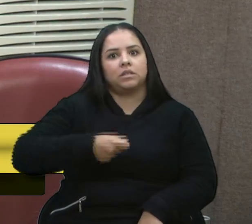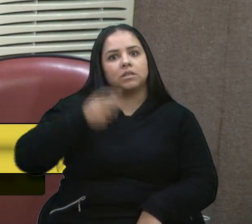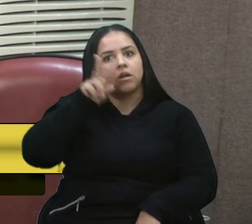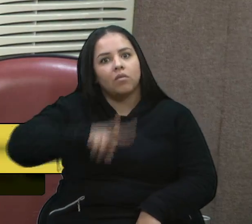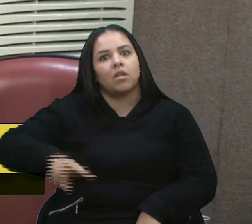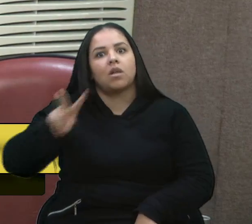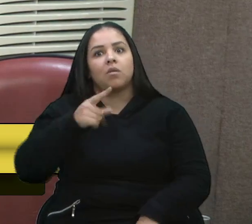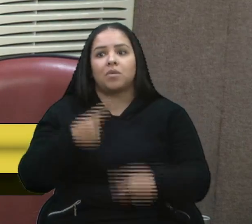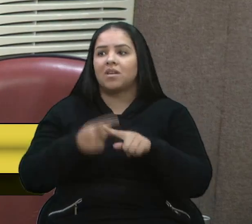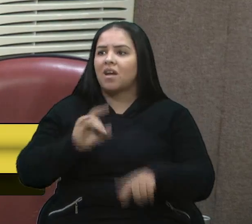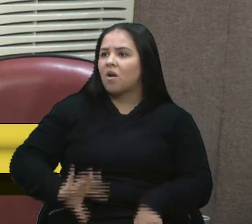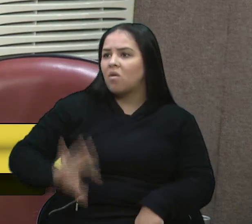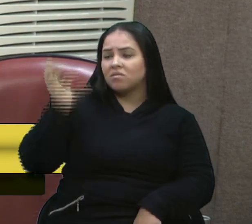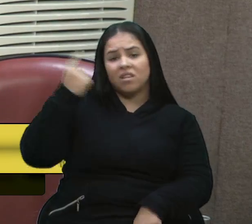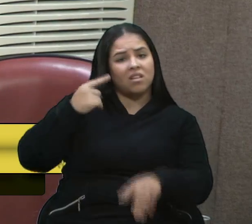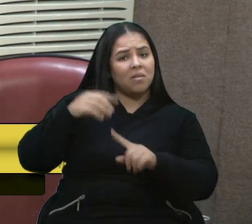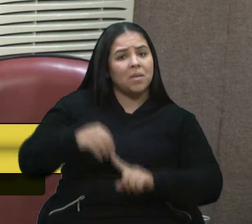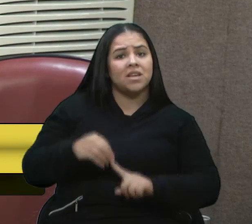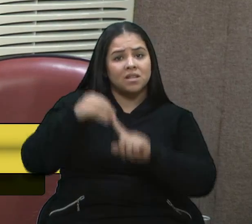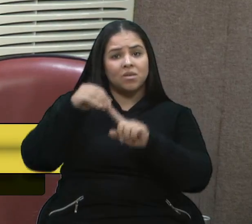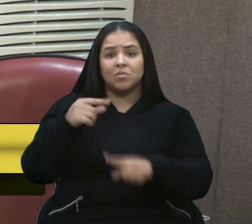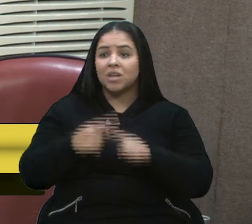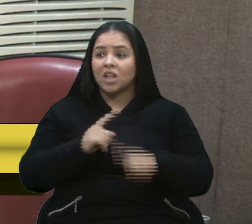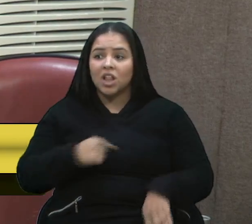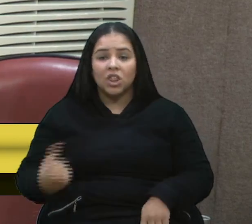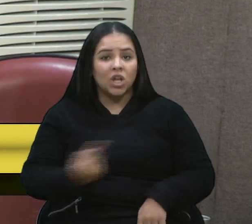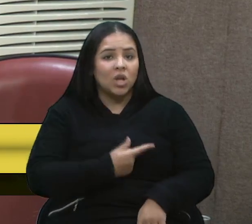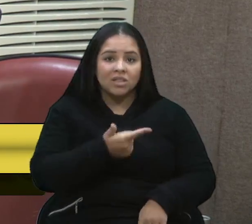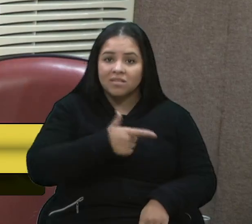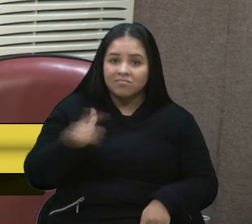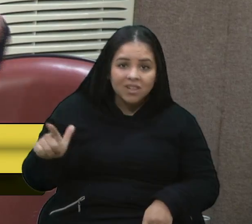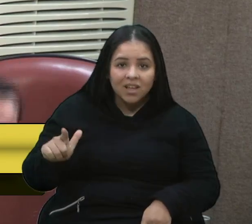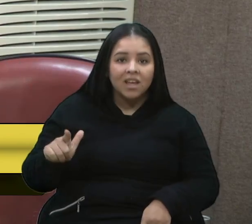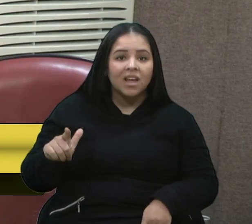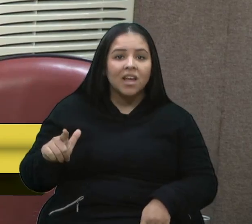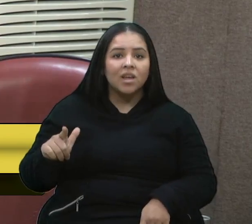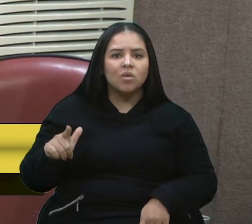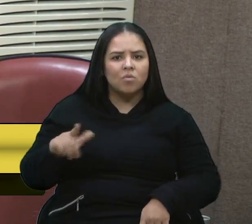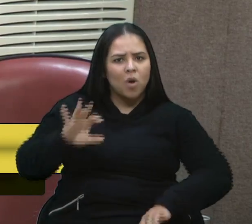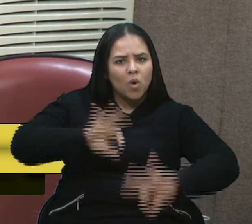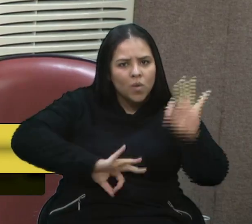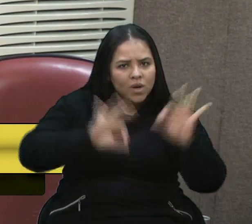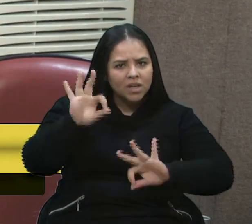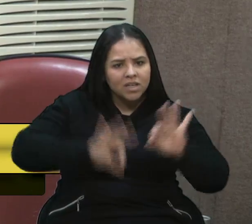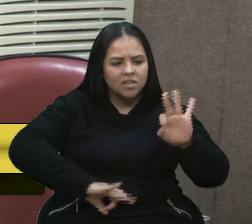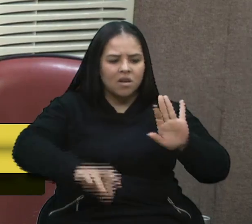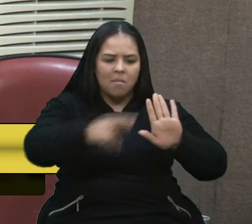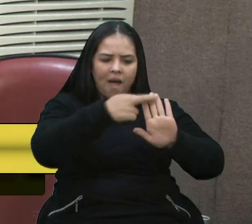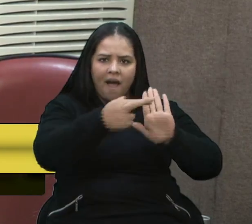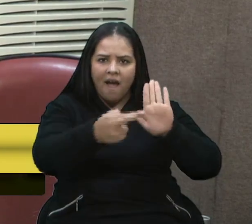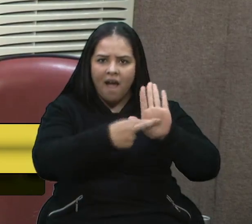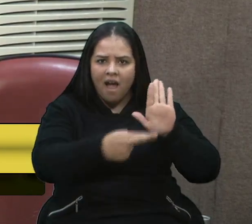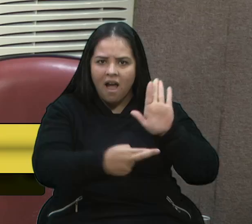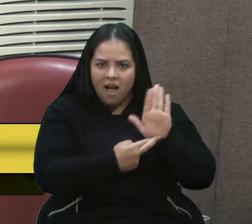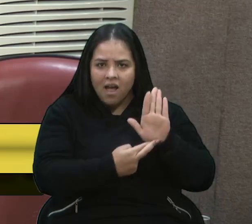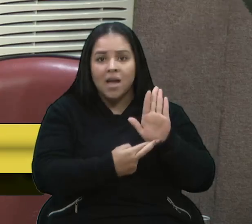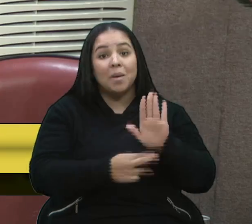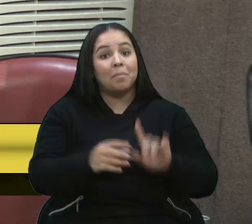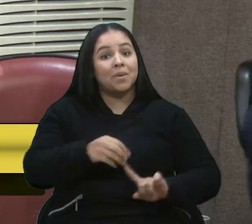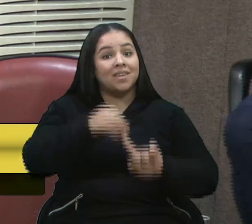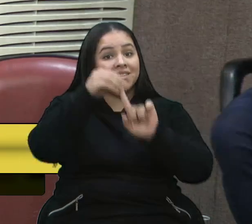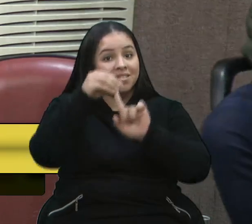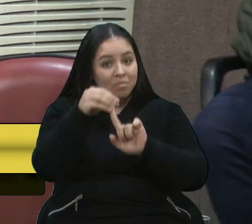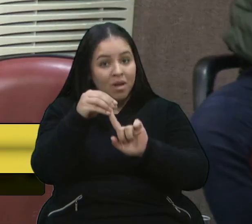ocorre, principalmente porque nós não temos uma política de castração, principalmente para as famílias mais vulneráveis.